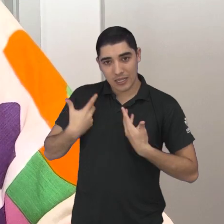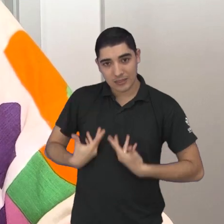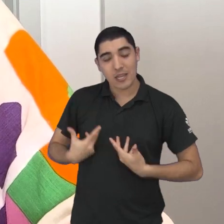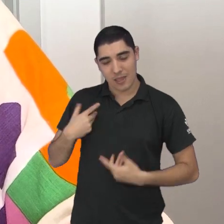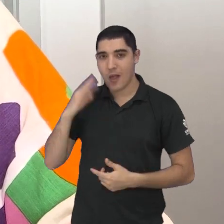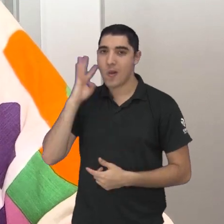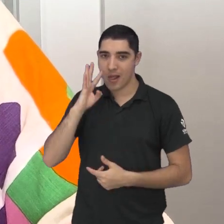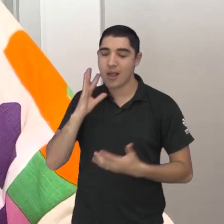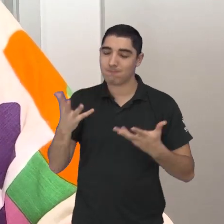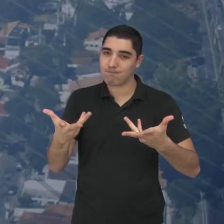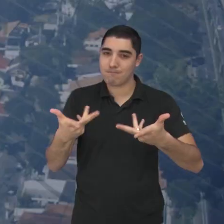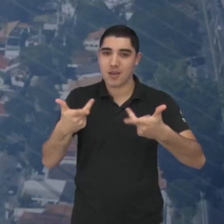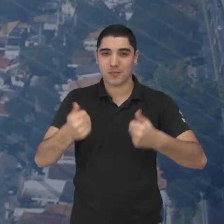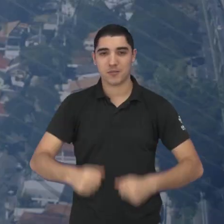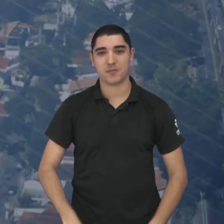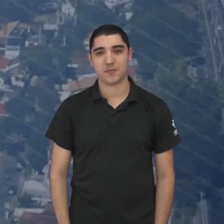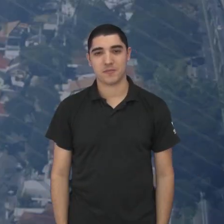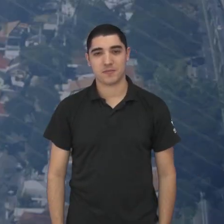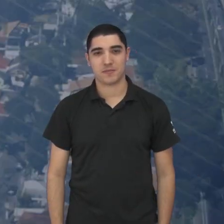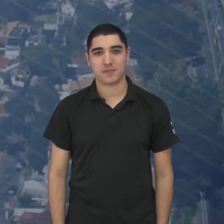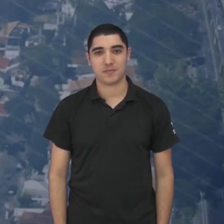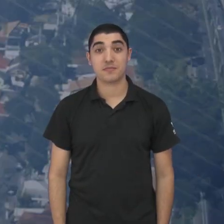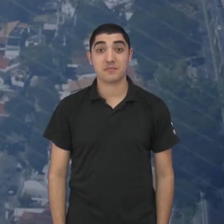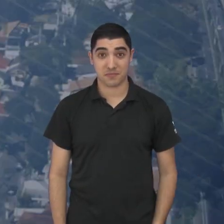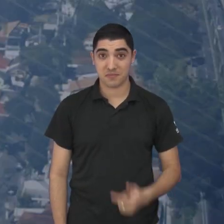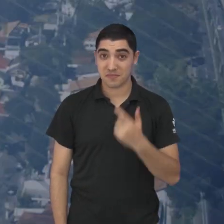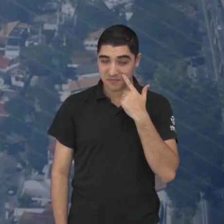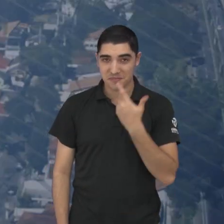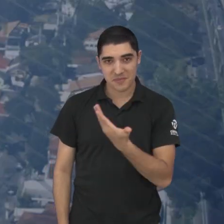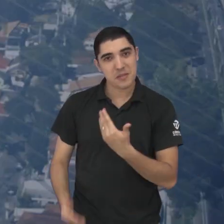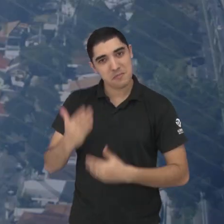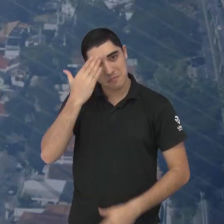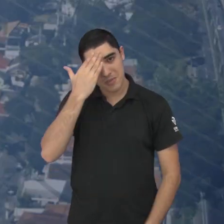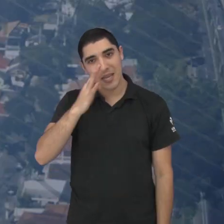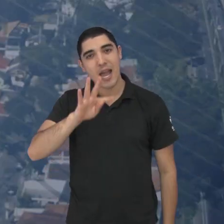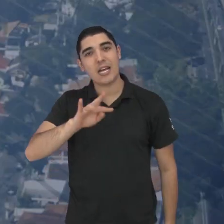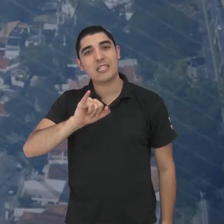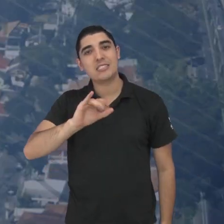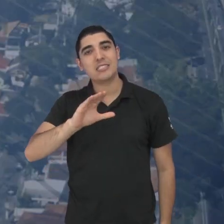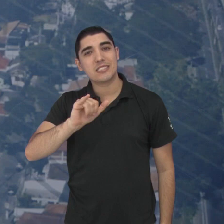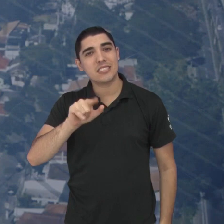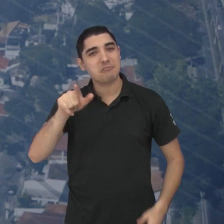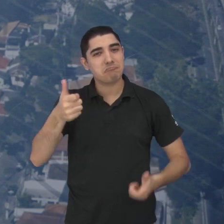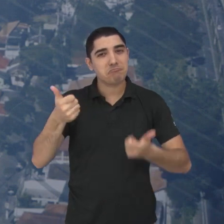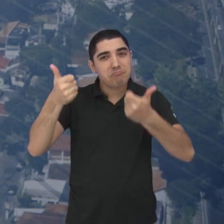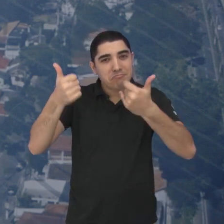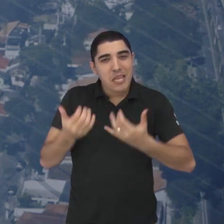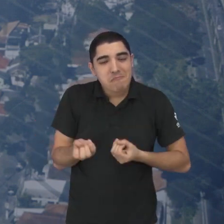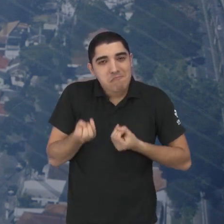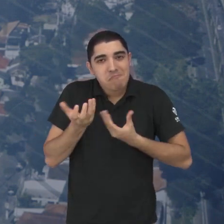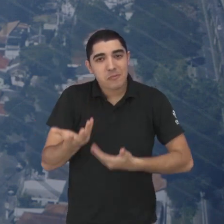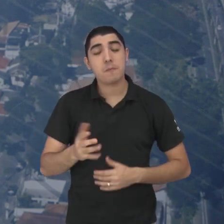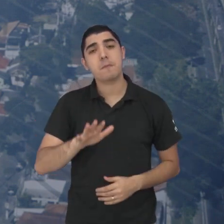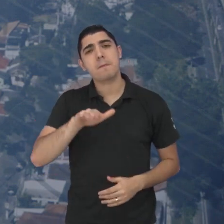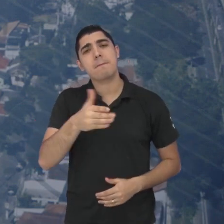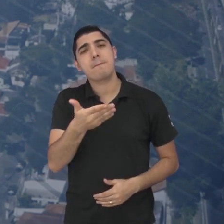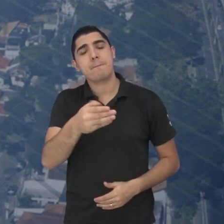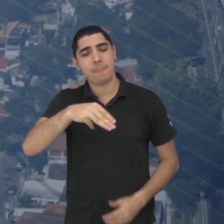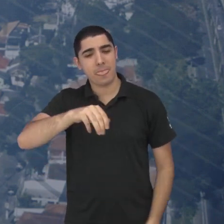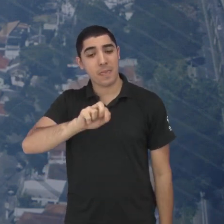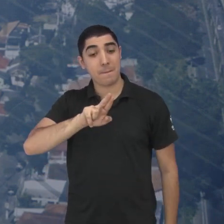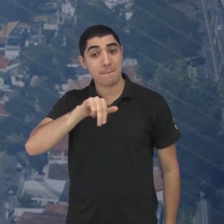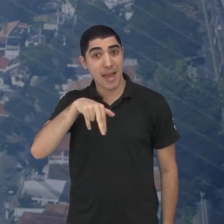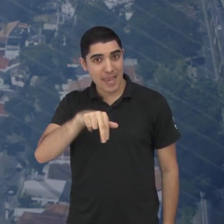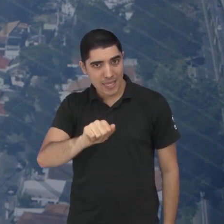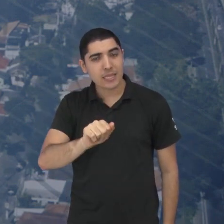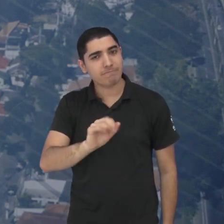muito legal é muito maravilhoso tá aí obrigada Tice pelo depoimento Marina é bem